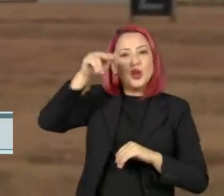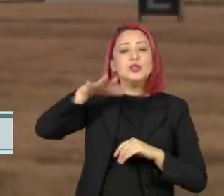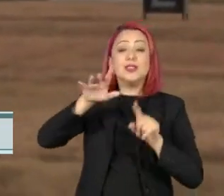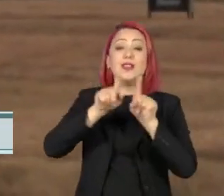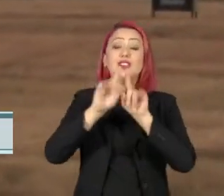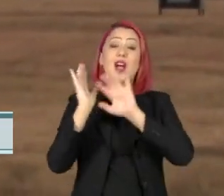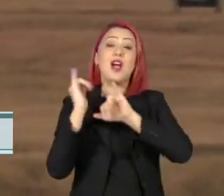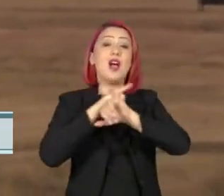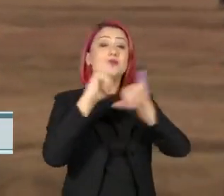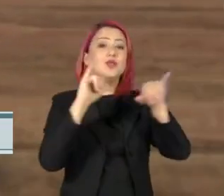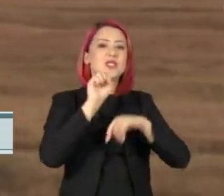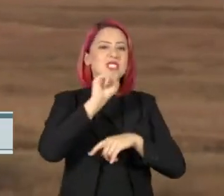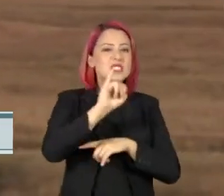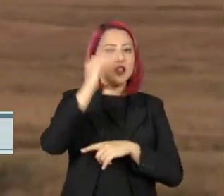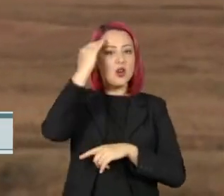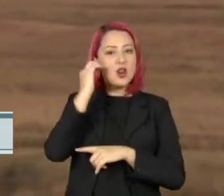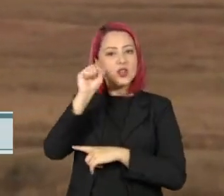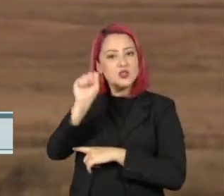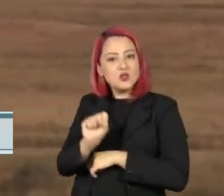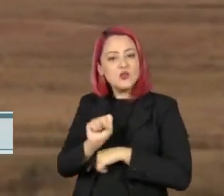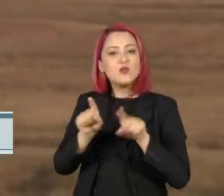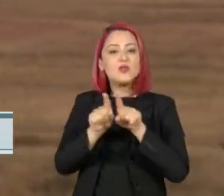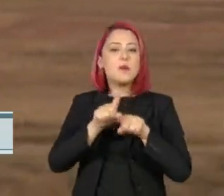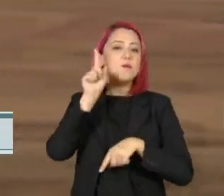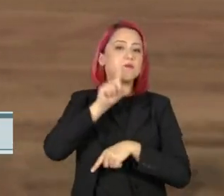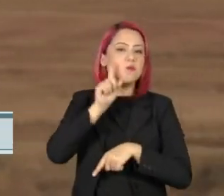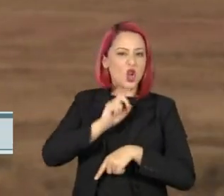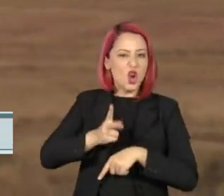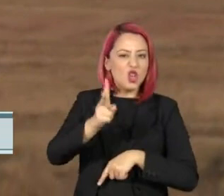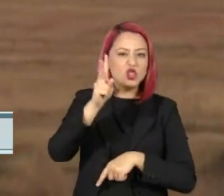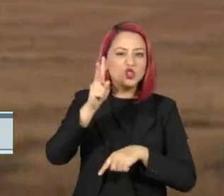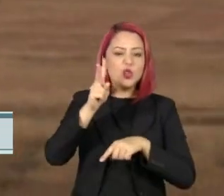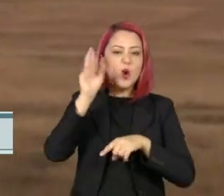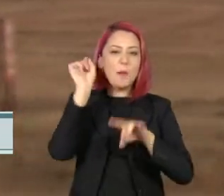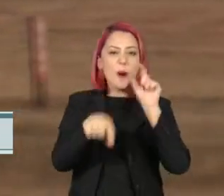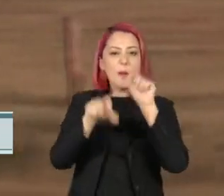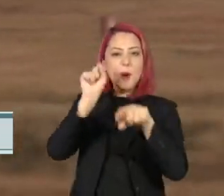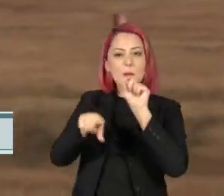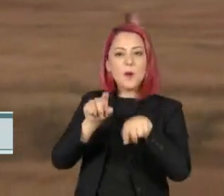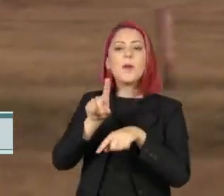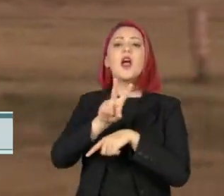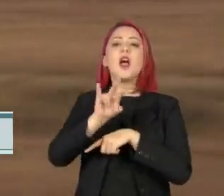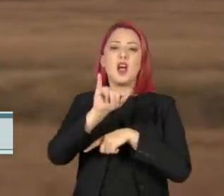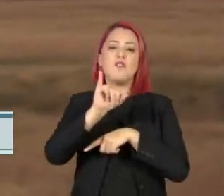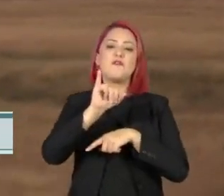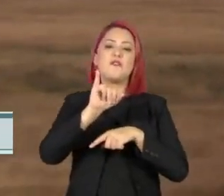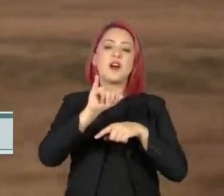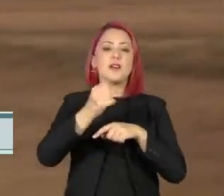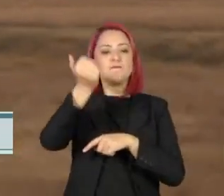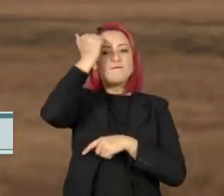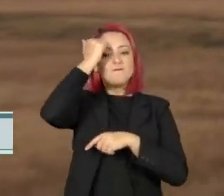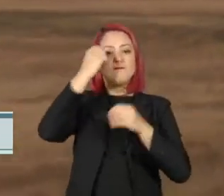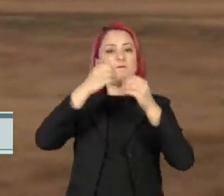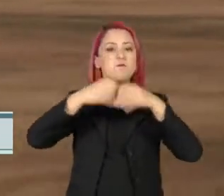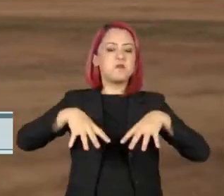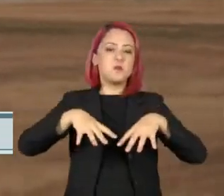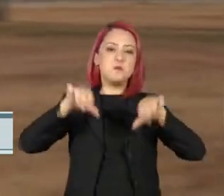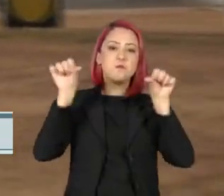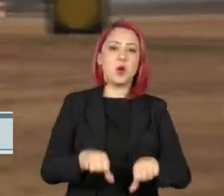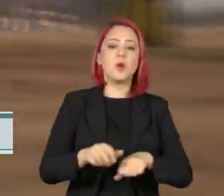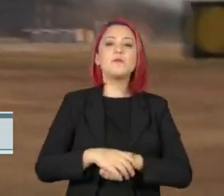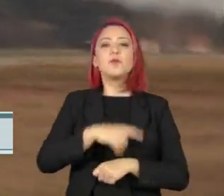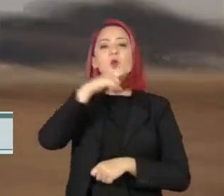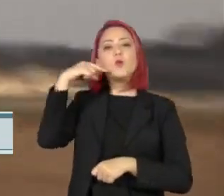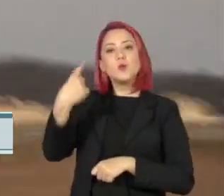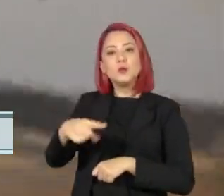Estados Unidos e a Coreia do Sul continuarem os ataques, pagarão o preço mais alto da história. A Rússia, por sua vez,